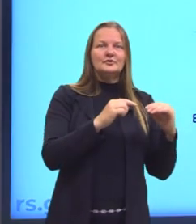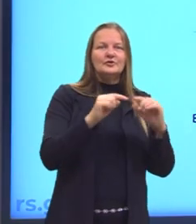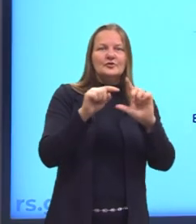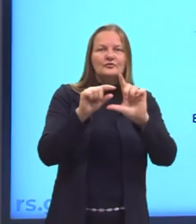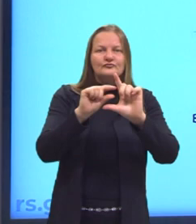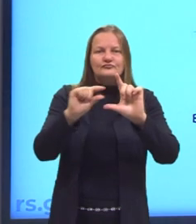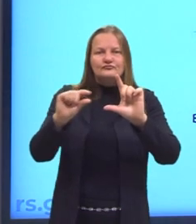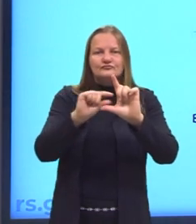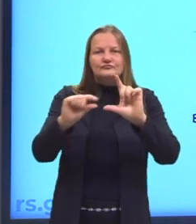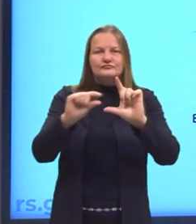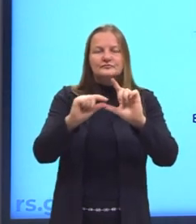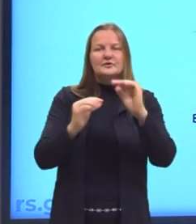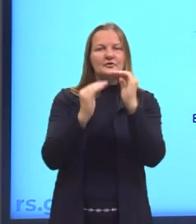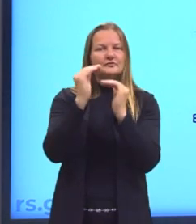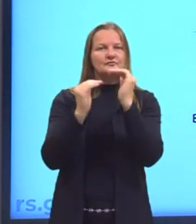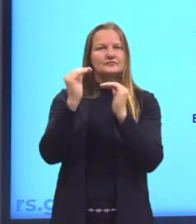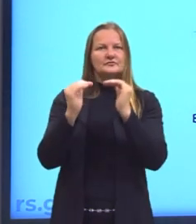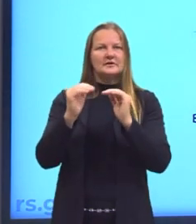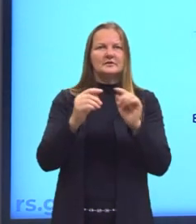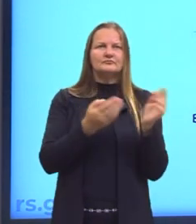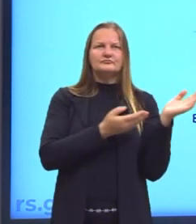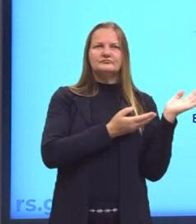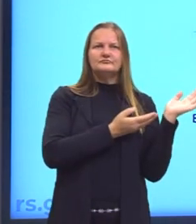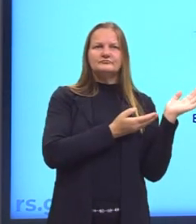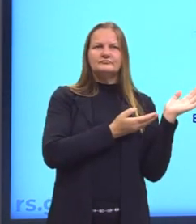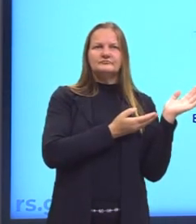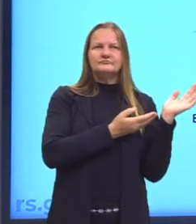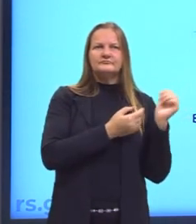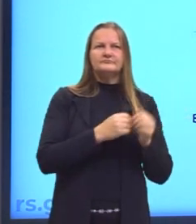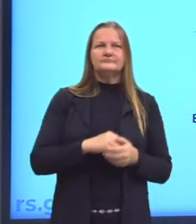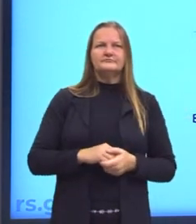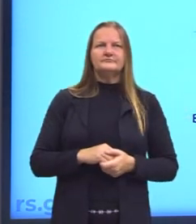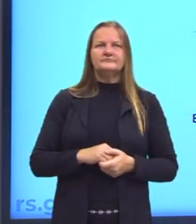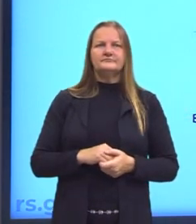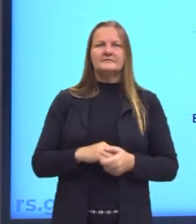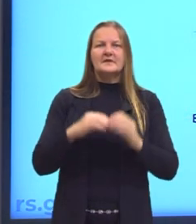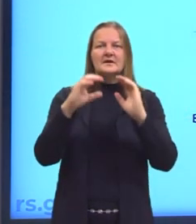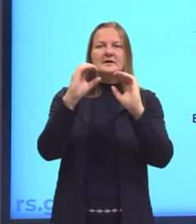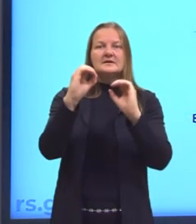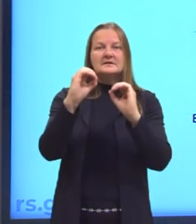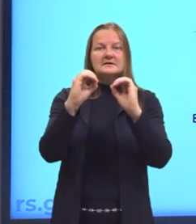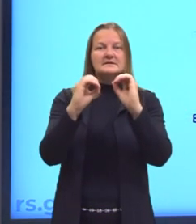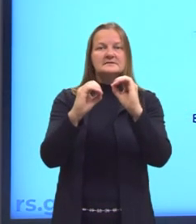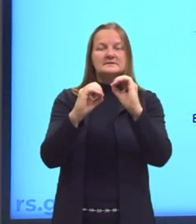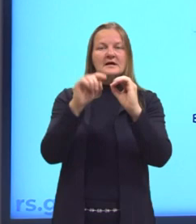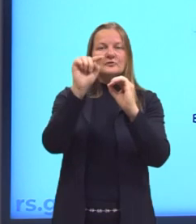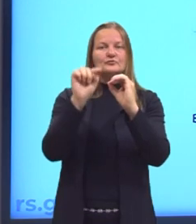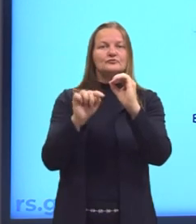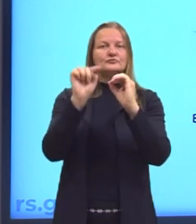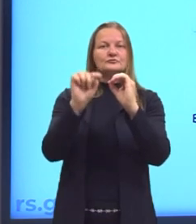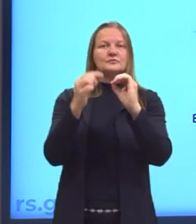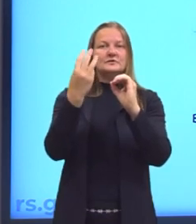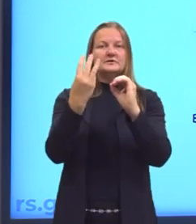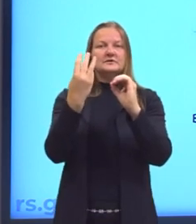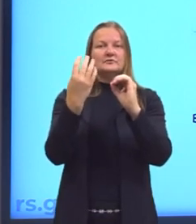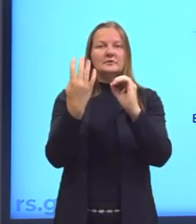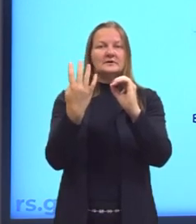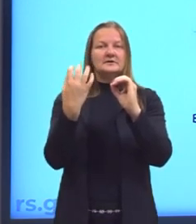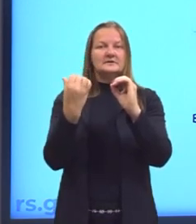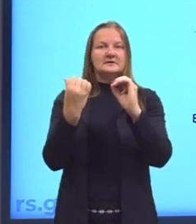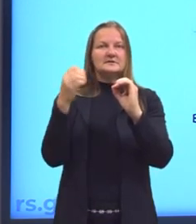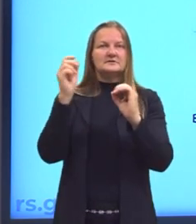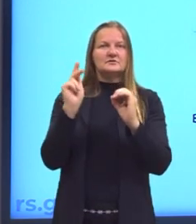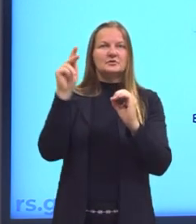e a escala. A escala de zero para 346 quilômetros,